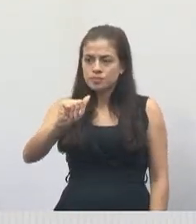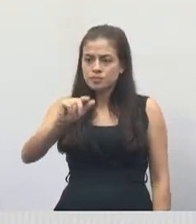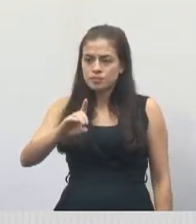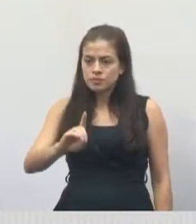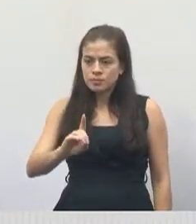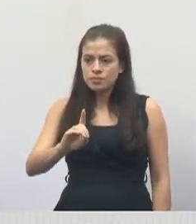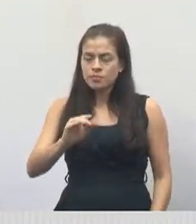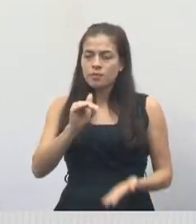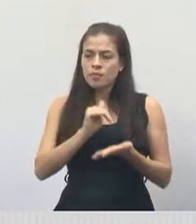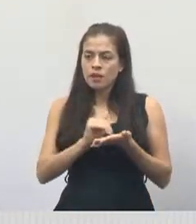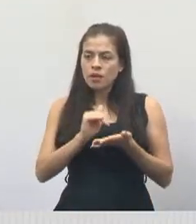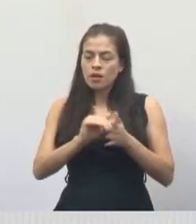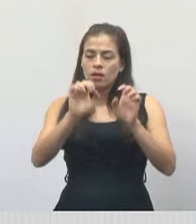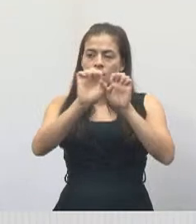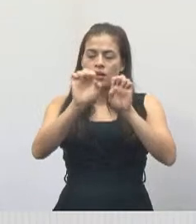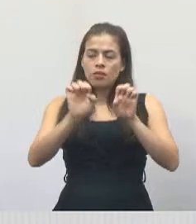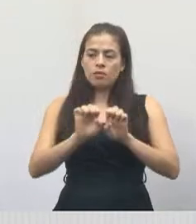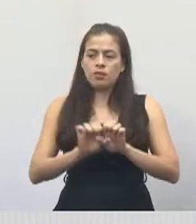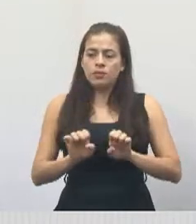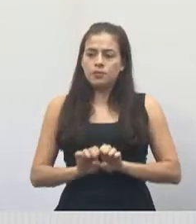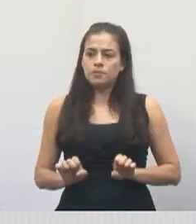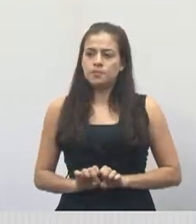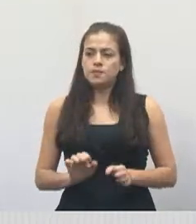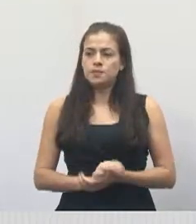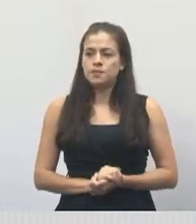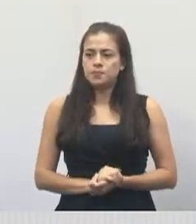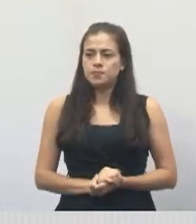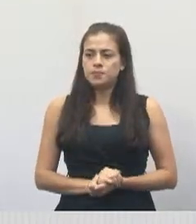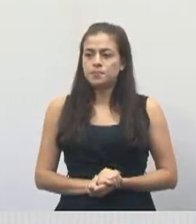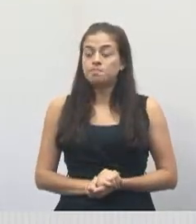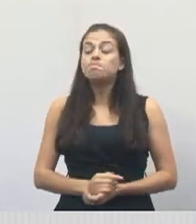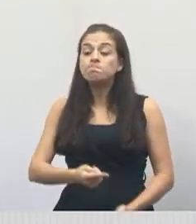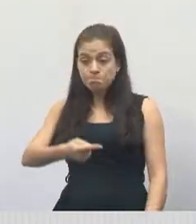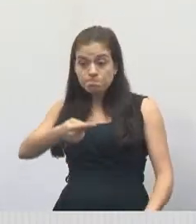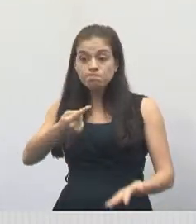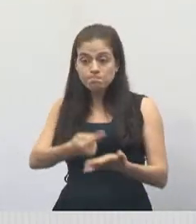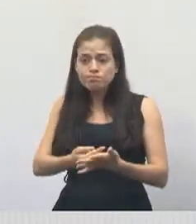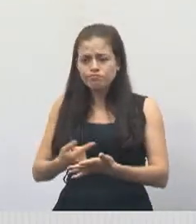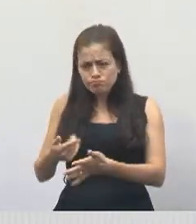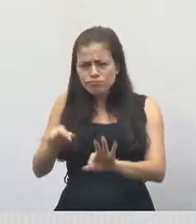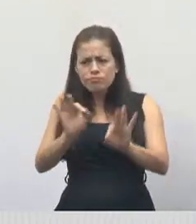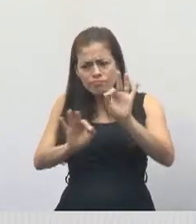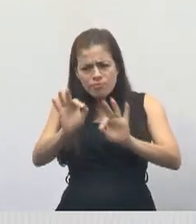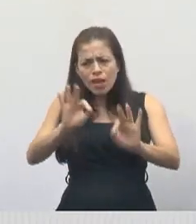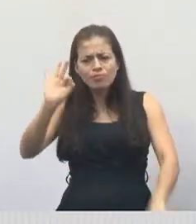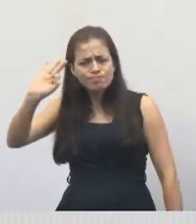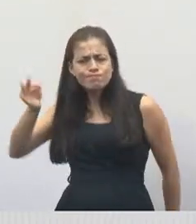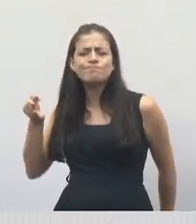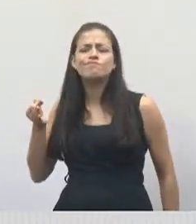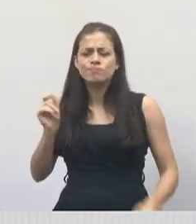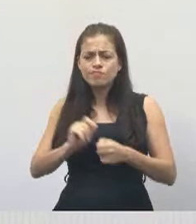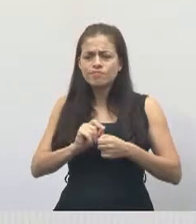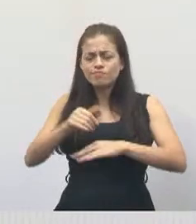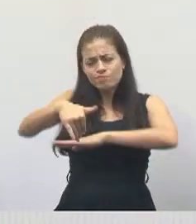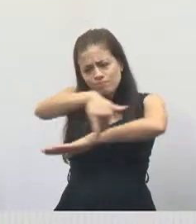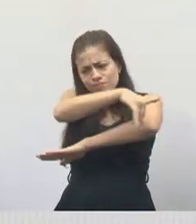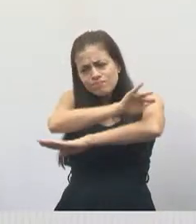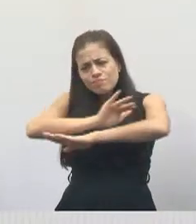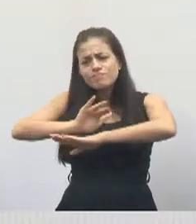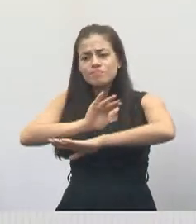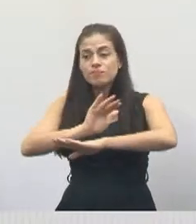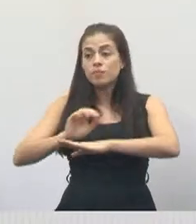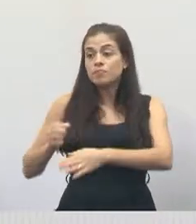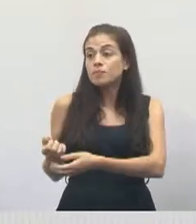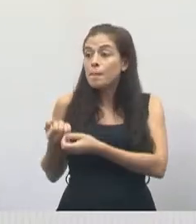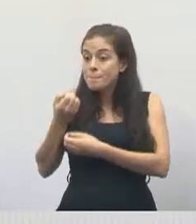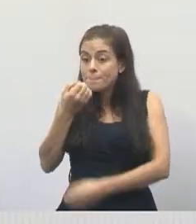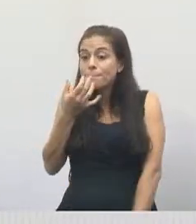secretário da infraestrutura. Ele garantiu que já está preparado para fazer essas faltas aqui. Vai beneficiar a